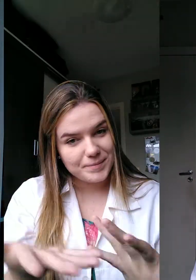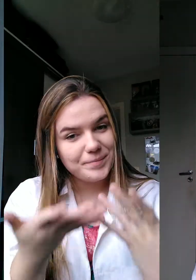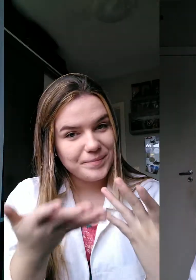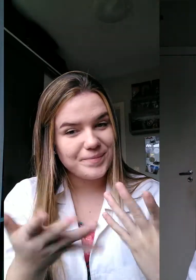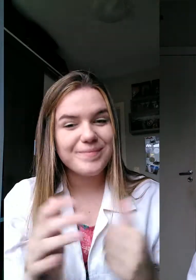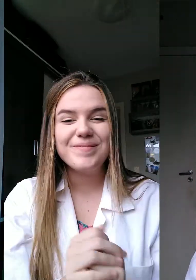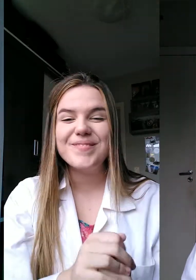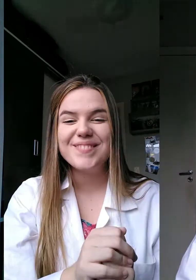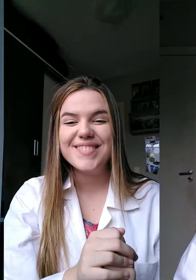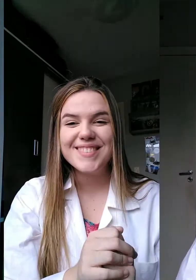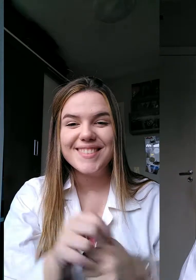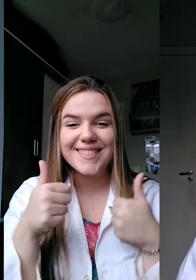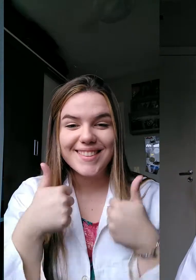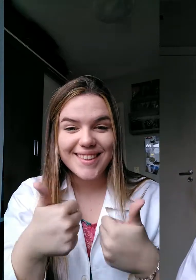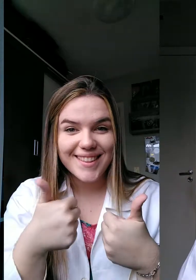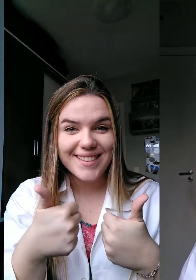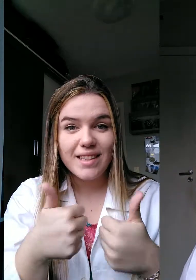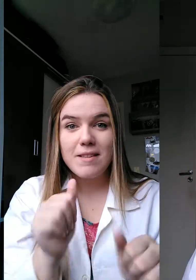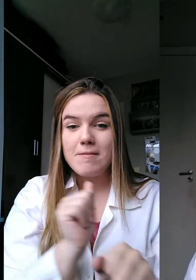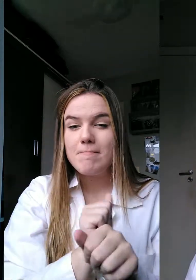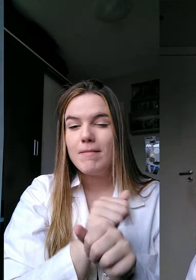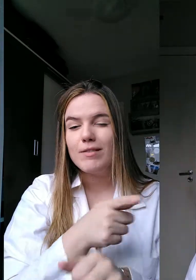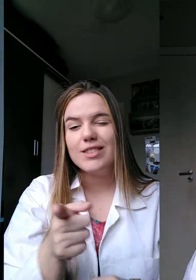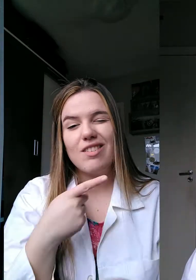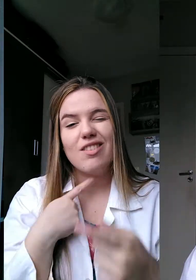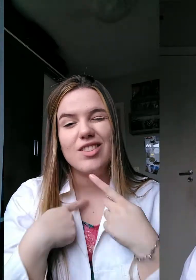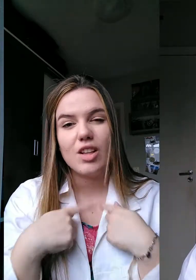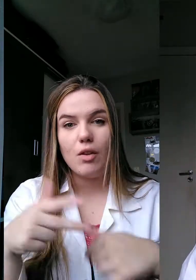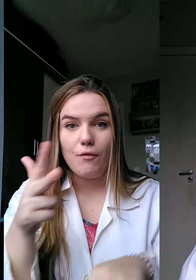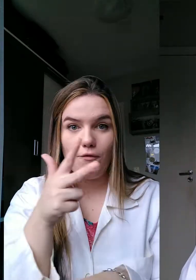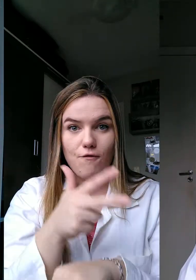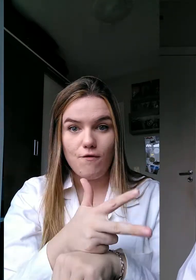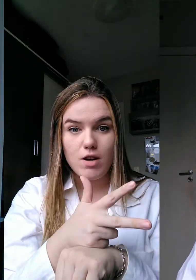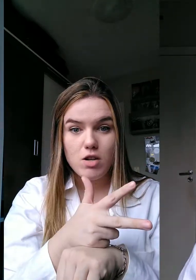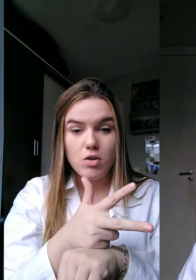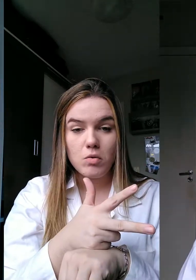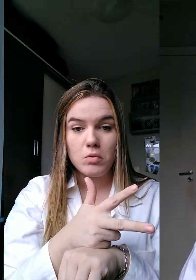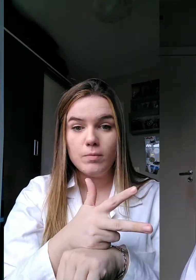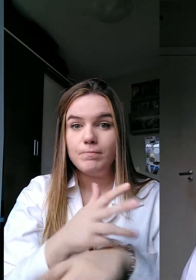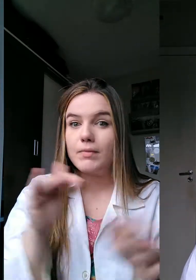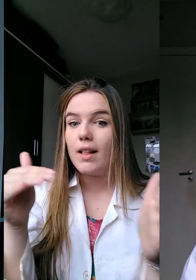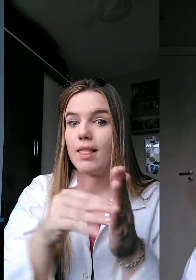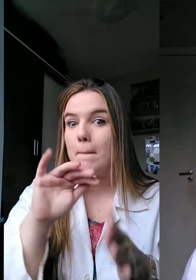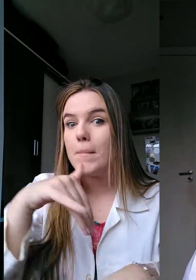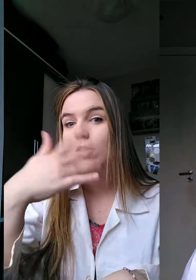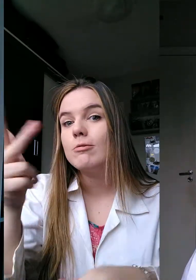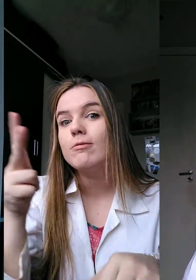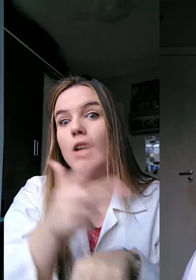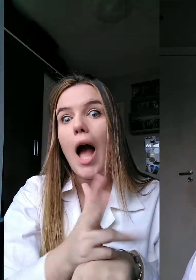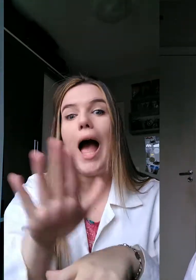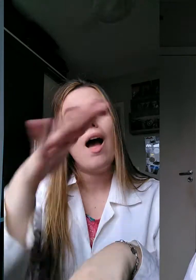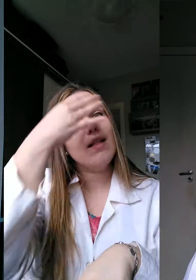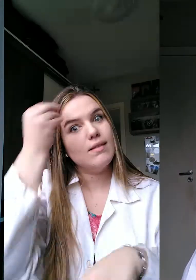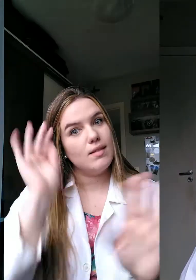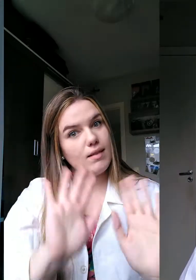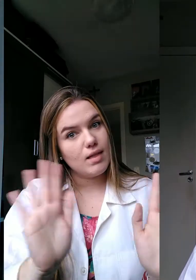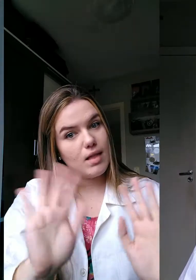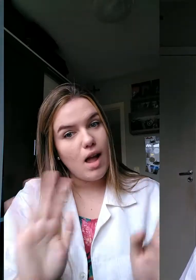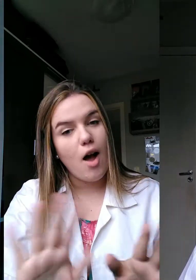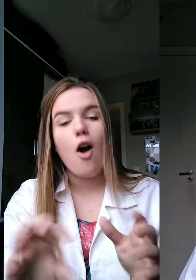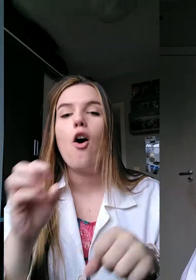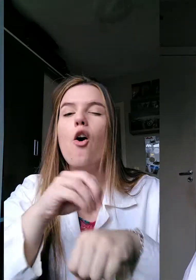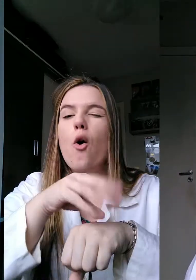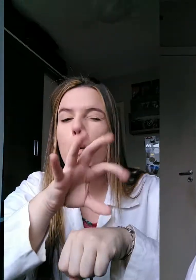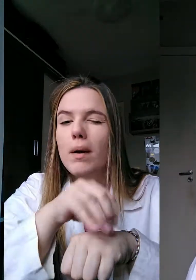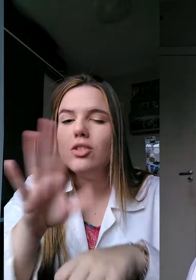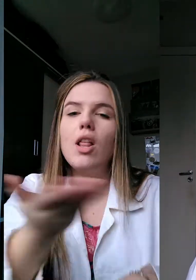amigos, e mostrem que vocês são muito cultos e intelectuais. Espero que vocês tenham gostado do vídeo, e até o próximo vídeo. Ah, não esqueçam